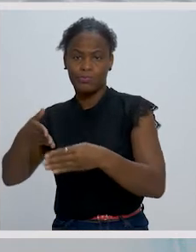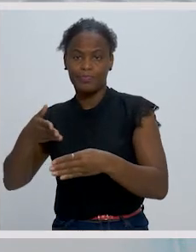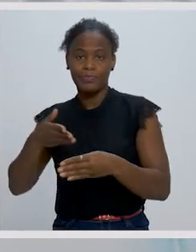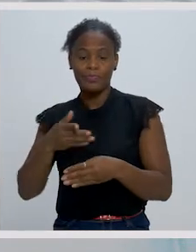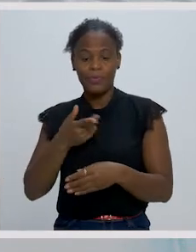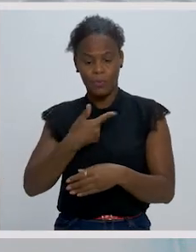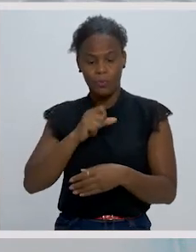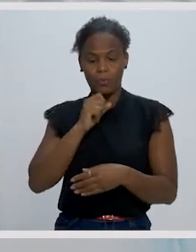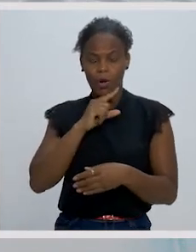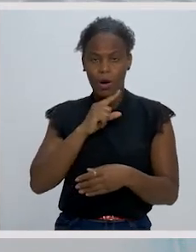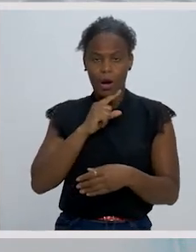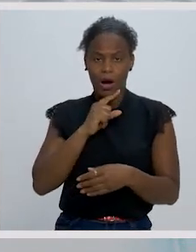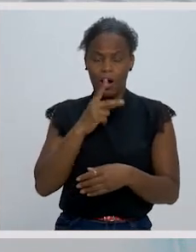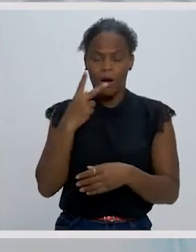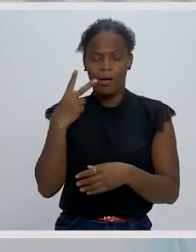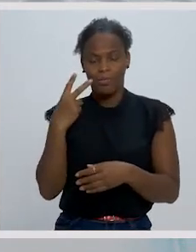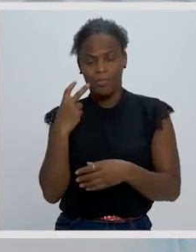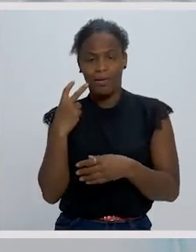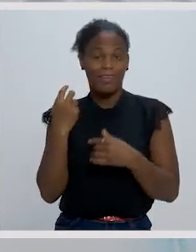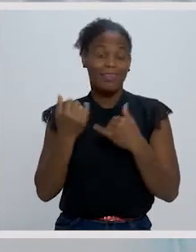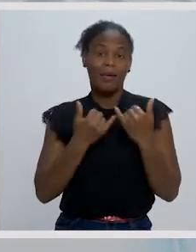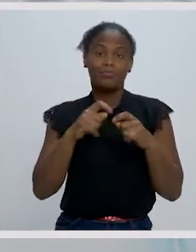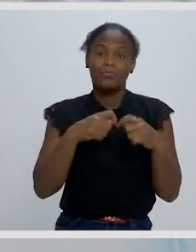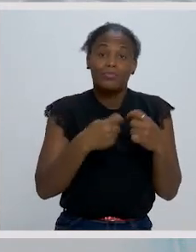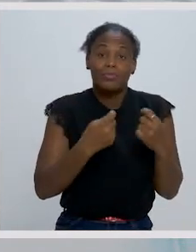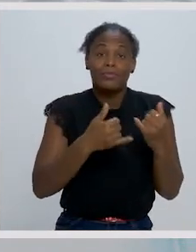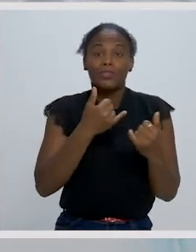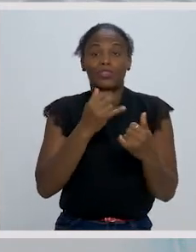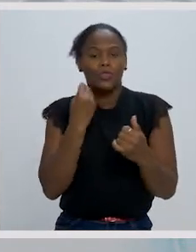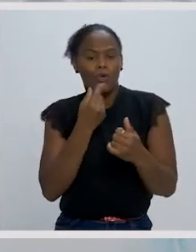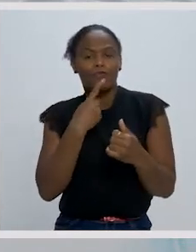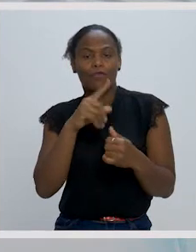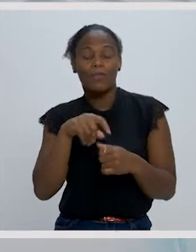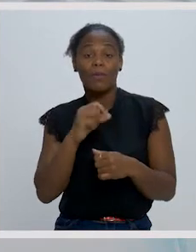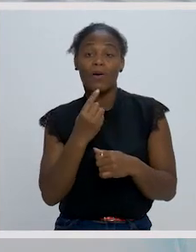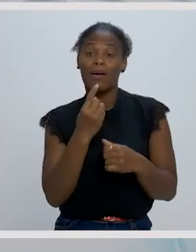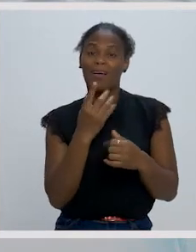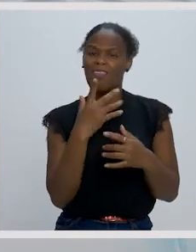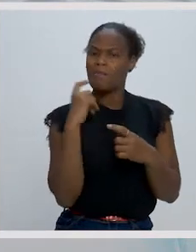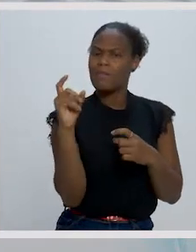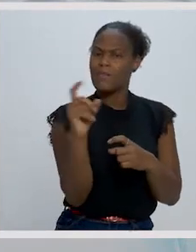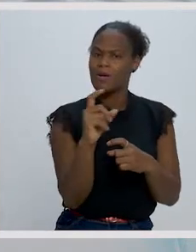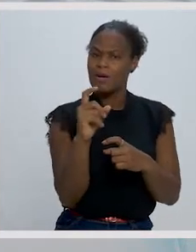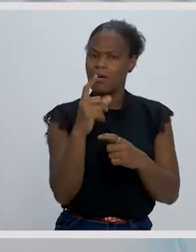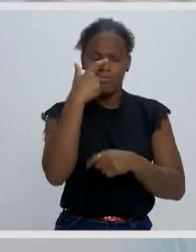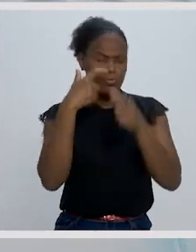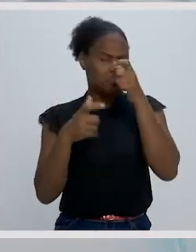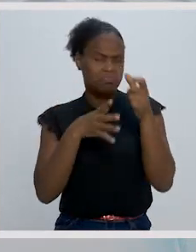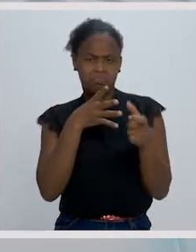Podemos extasiar-nos na destruição, rejuvenescer pela crueldade. O povo não murmurou.